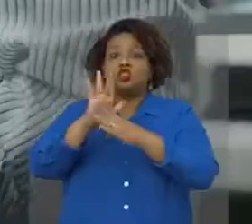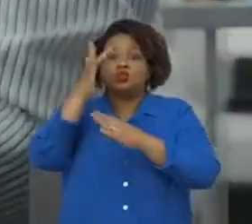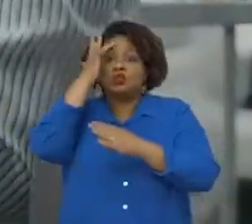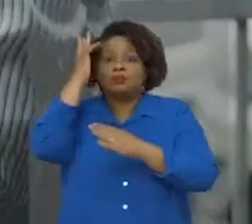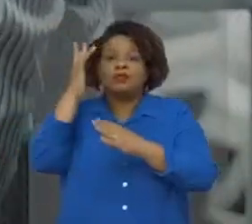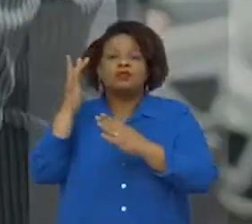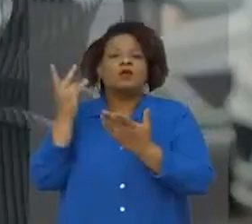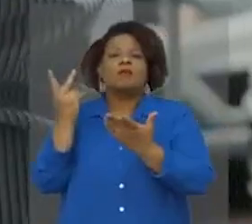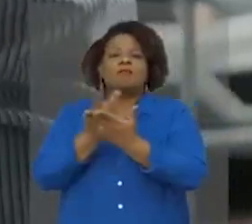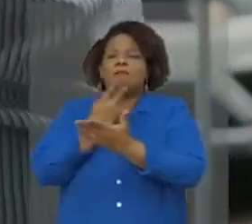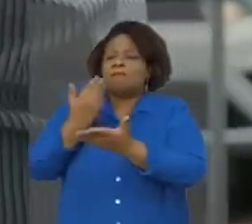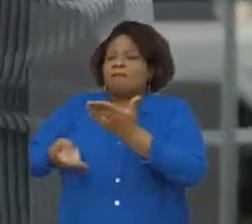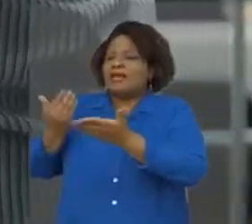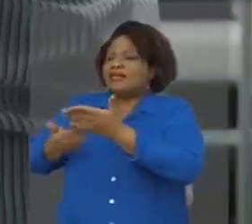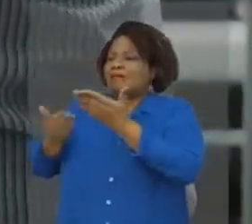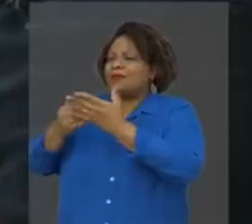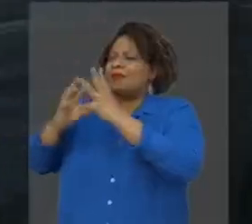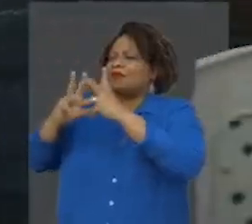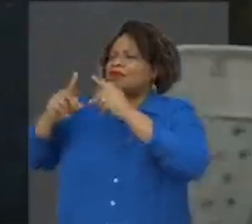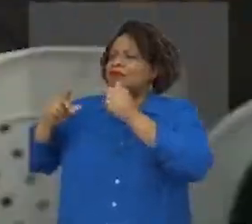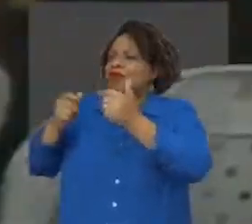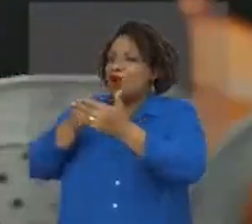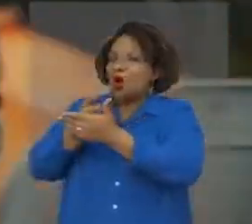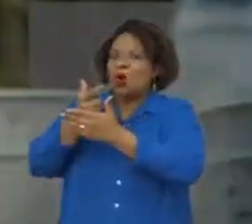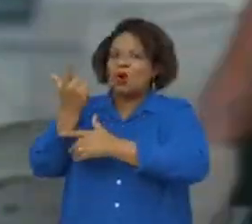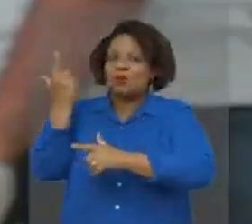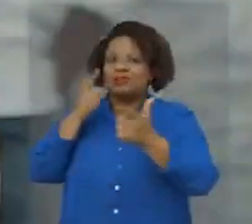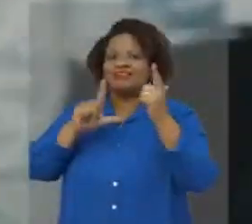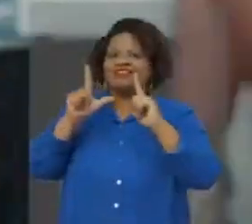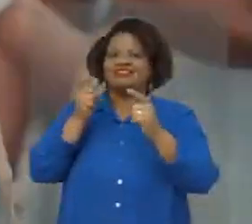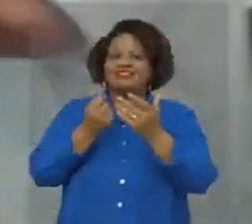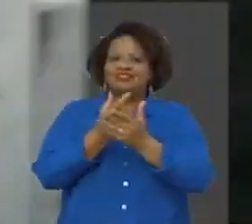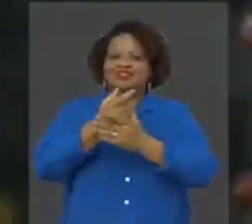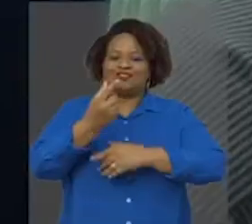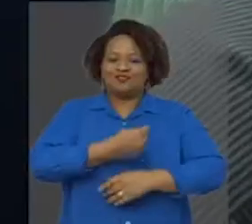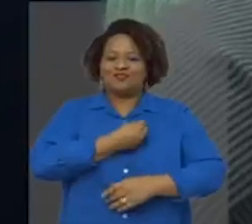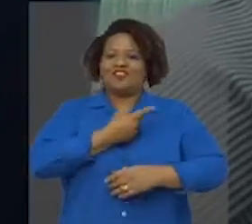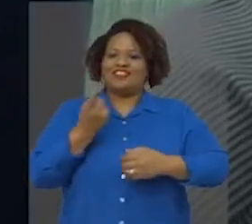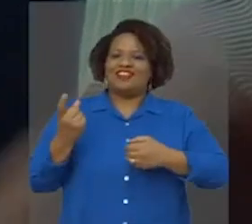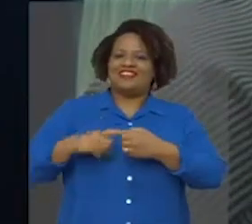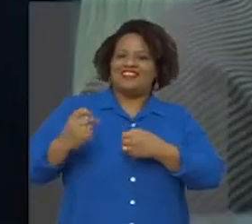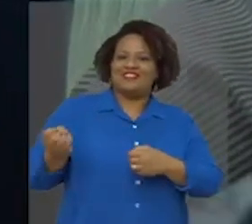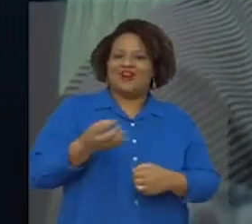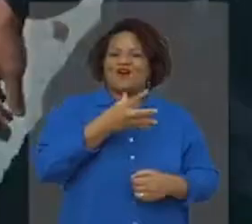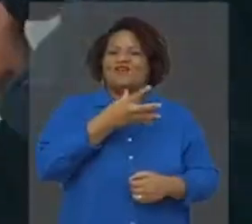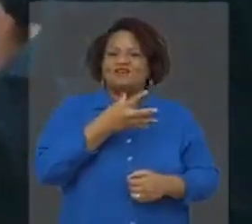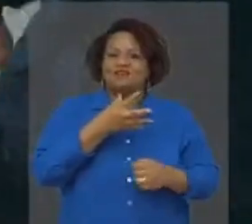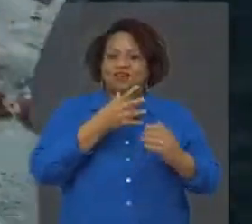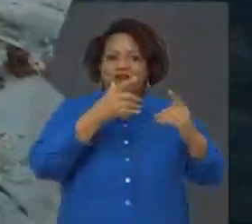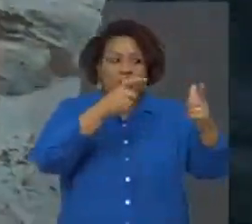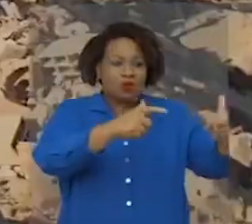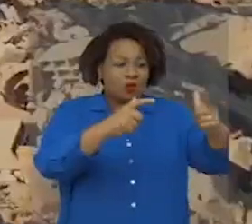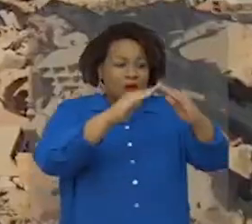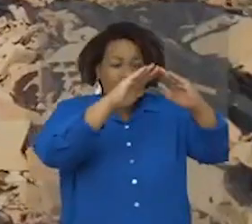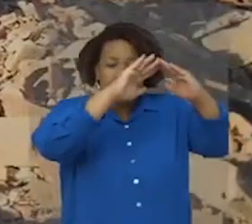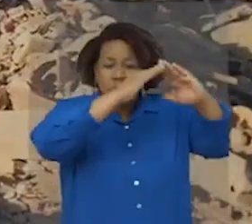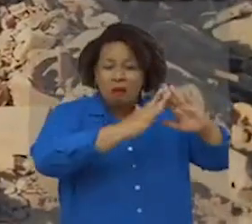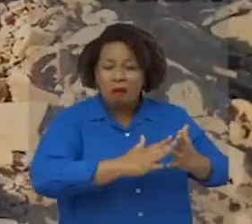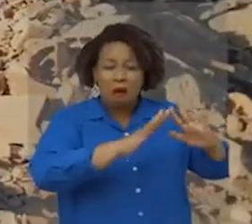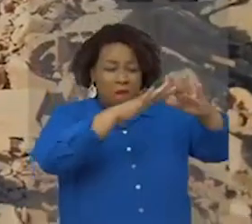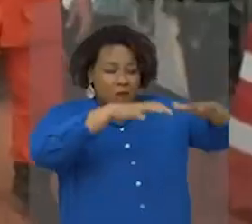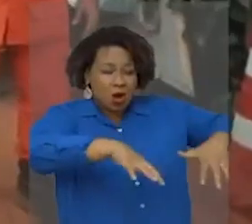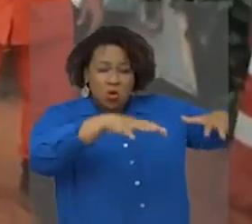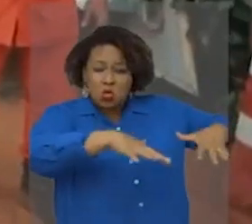perderam os seus bens a recuperarem, a reconstruírem as suas vidas. Nas áreas mais afetadas, nós,